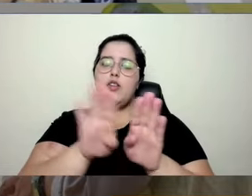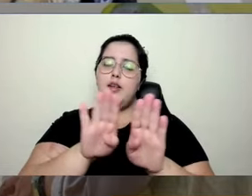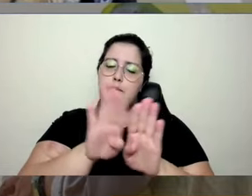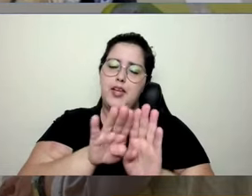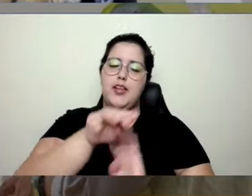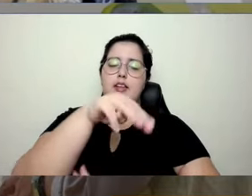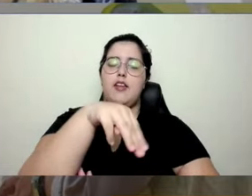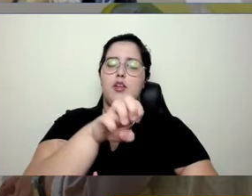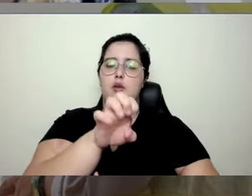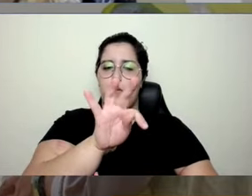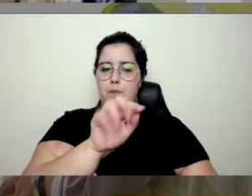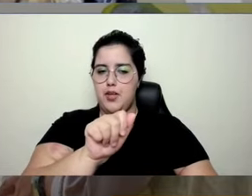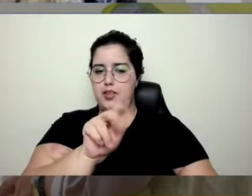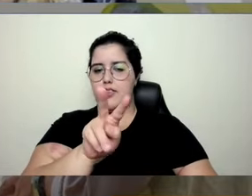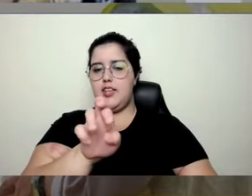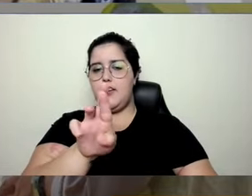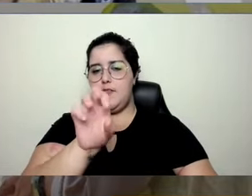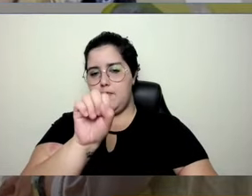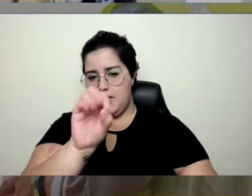que você tem acompanhado,